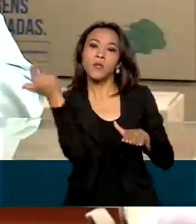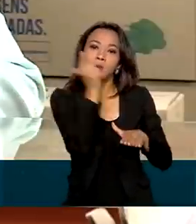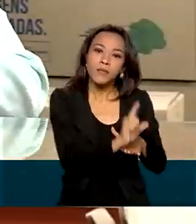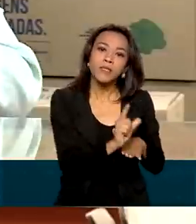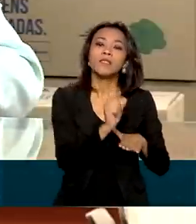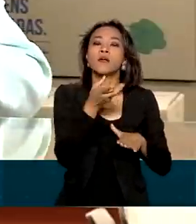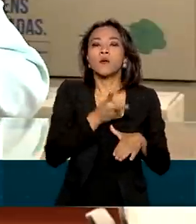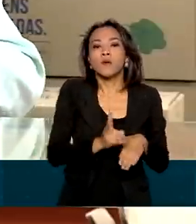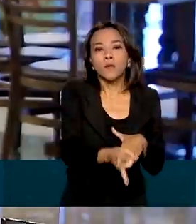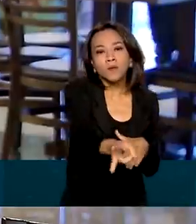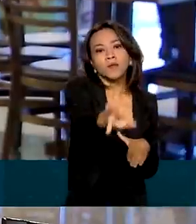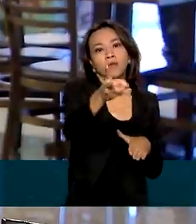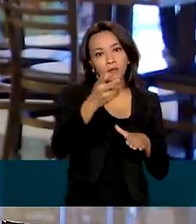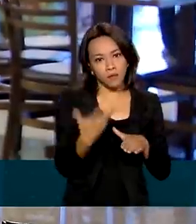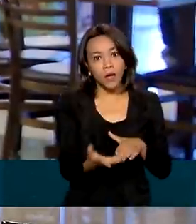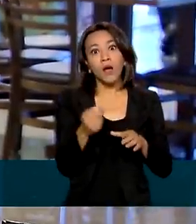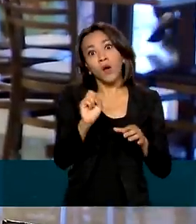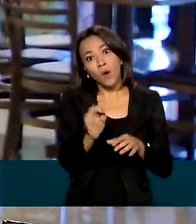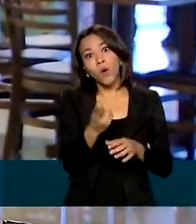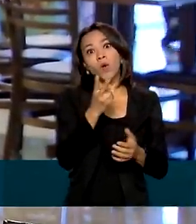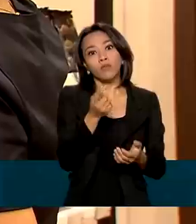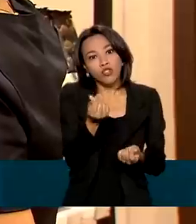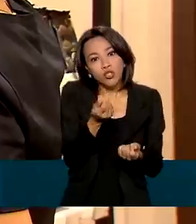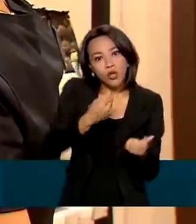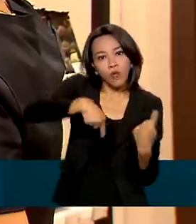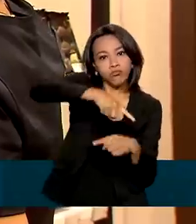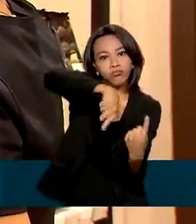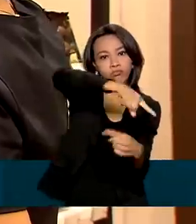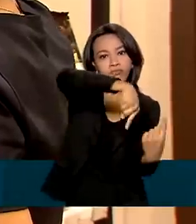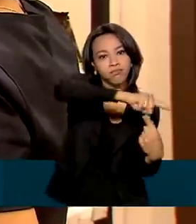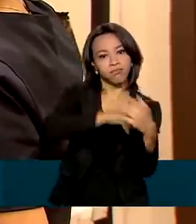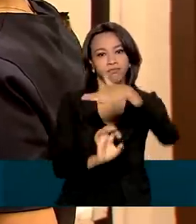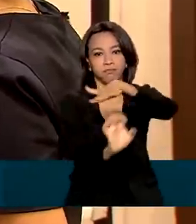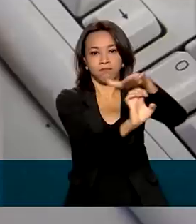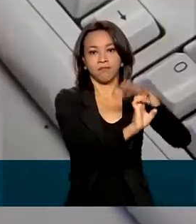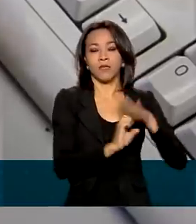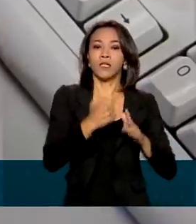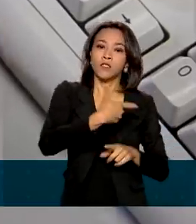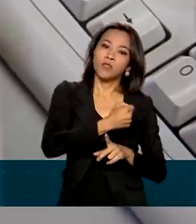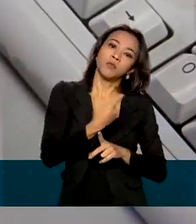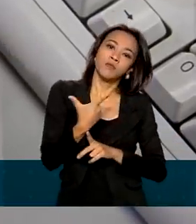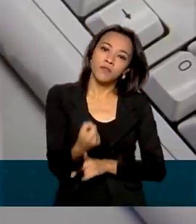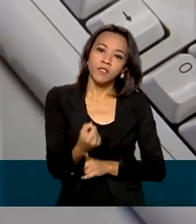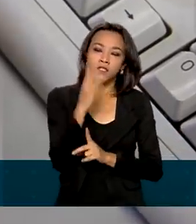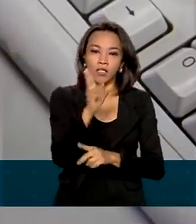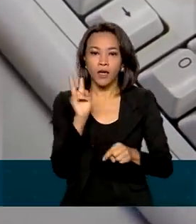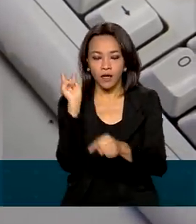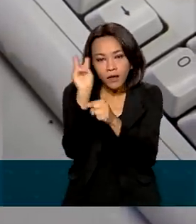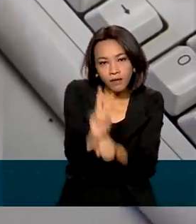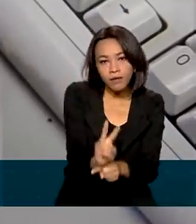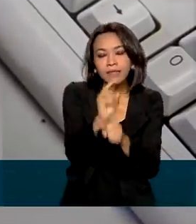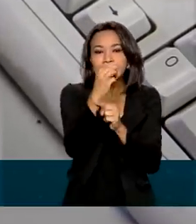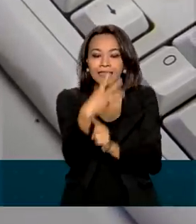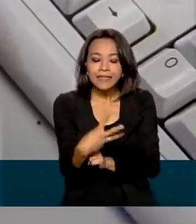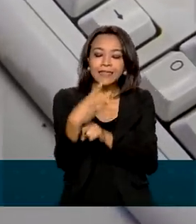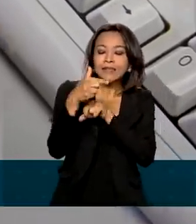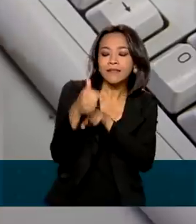investimentos ou mesmo manter o capital de giro. Só em 2020, foram emprestados 37